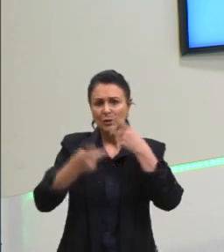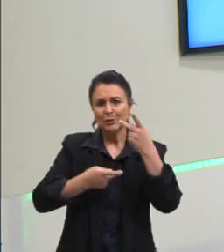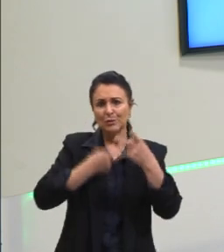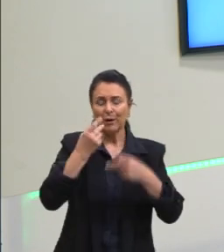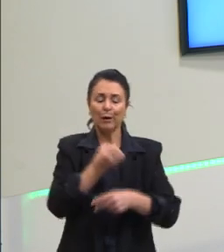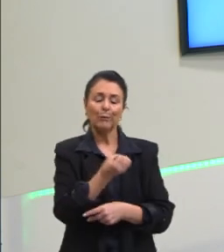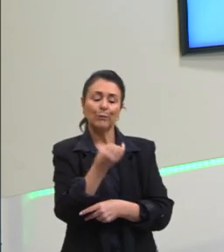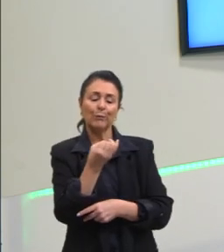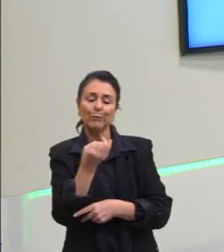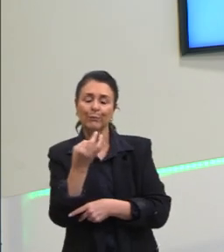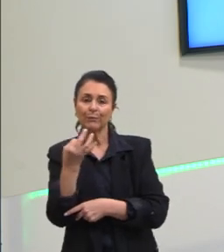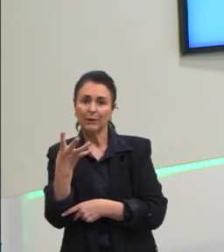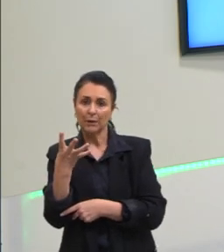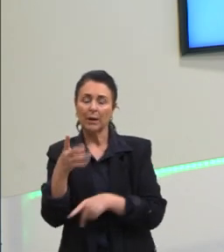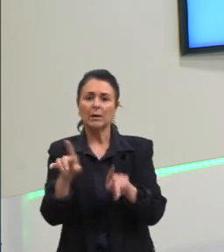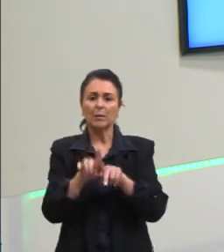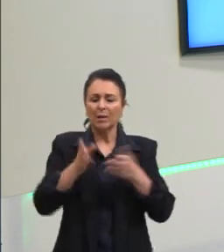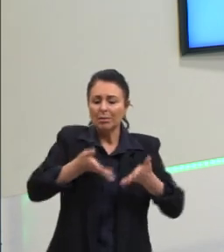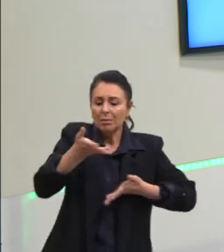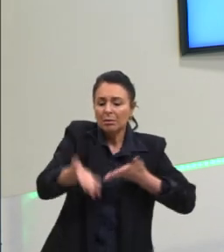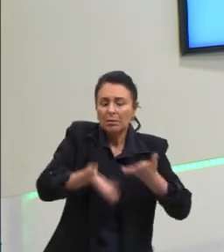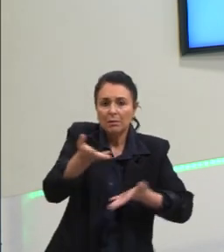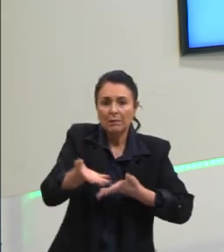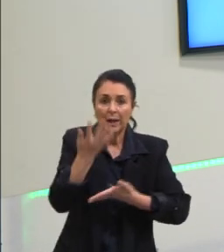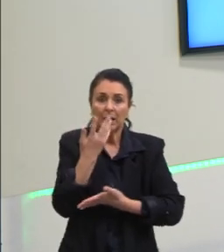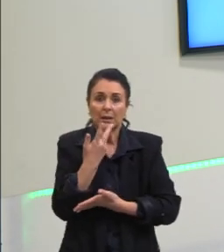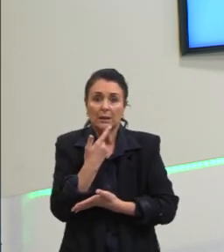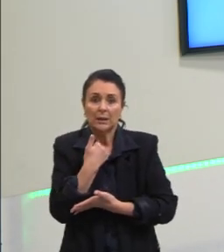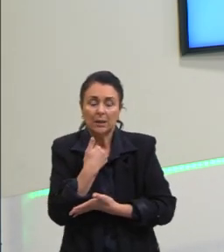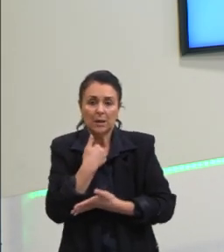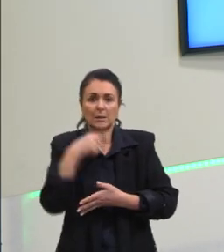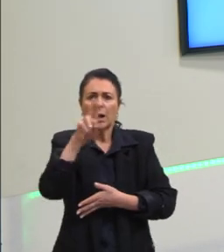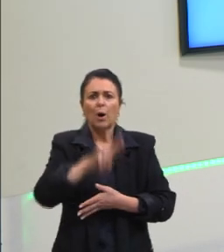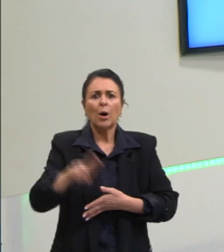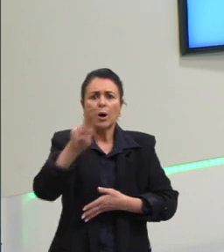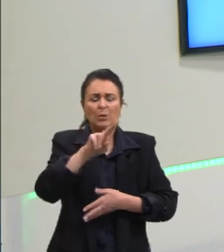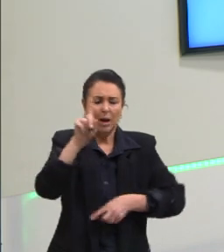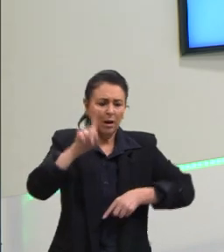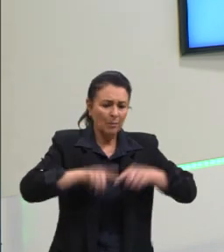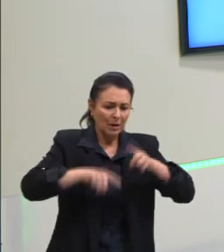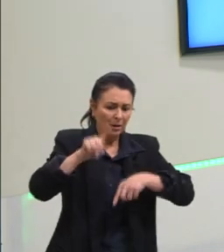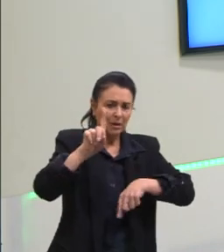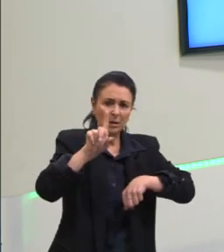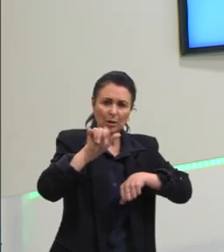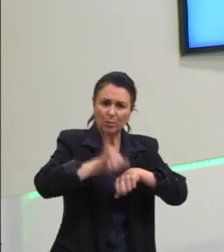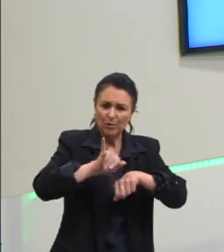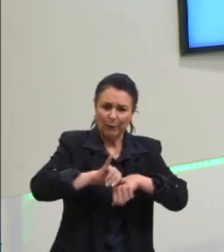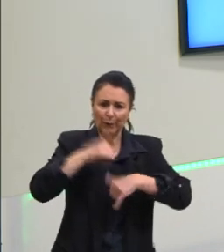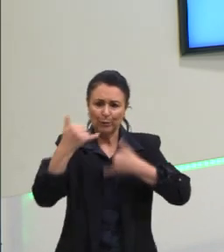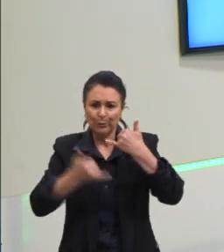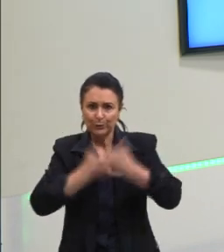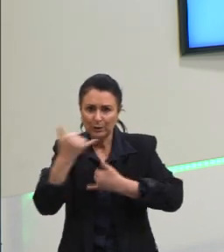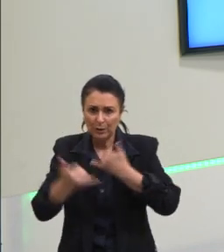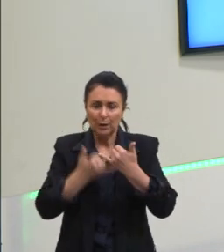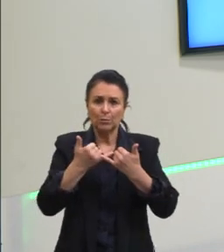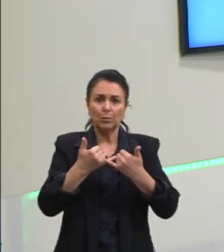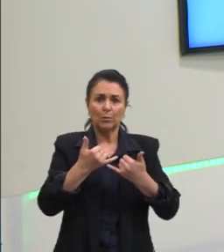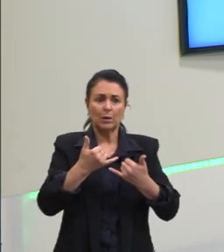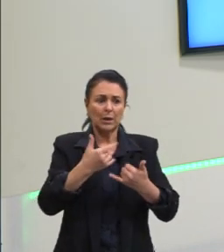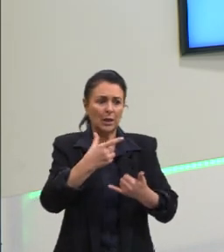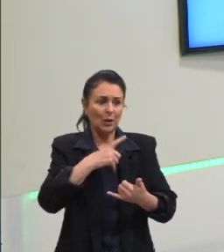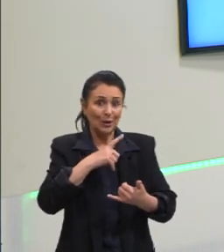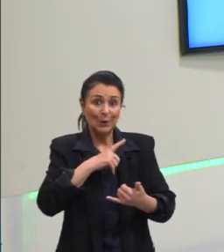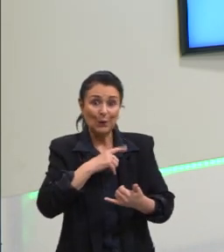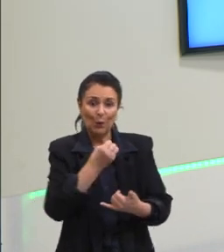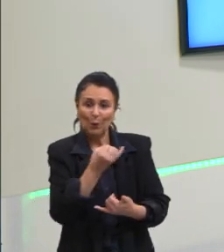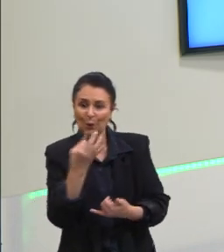contagem e mesmo de incentivar a criança com objetos, com brinquedos que ou tenham números ou